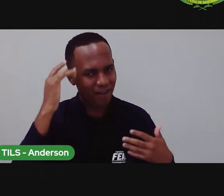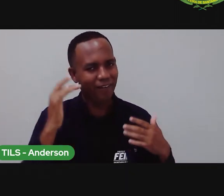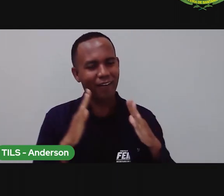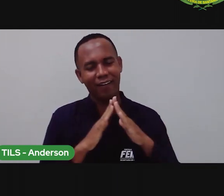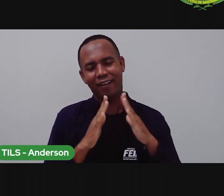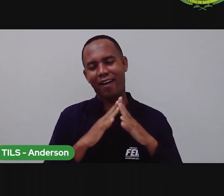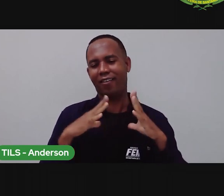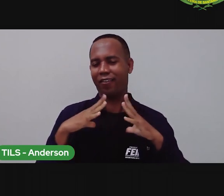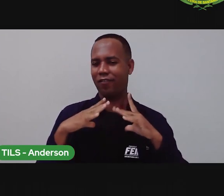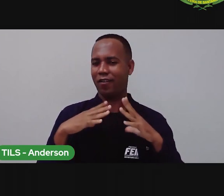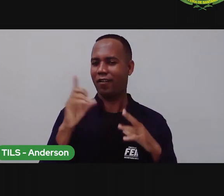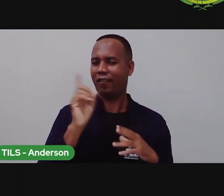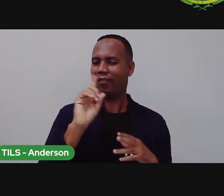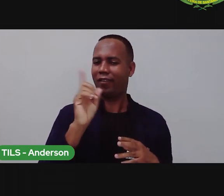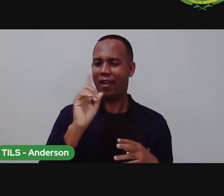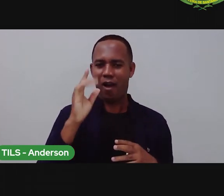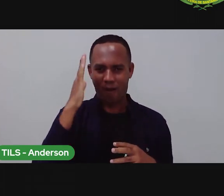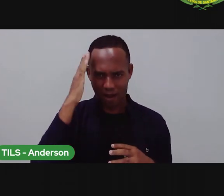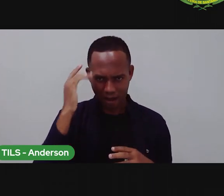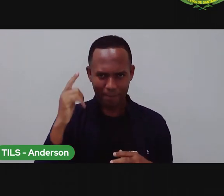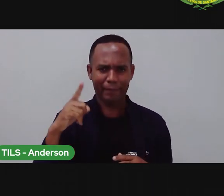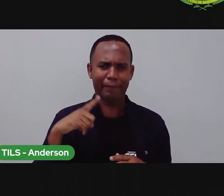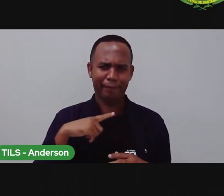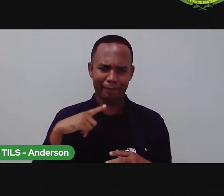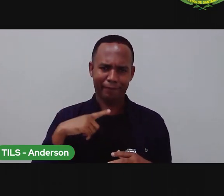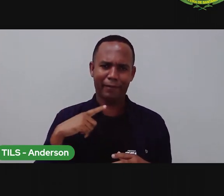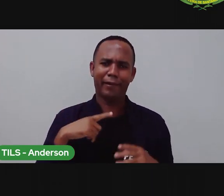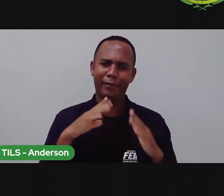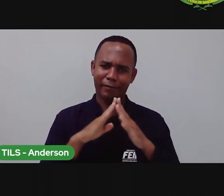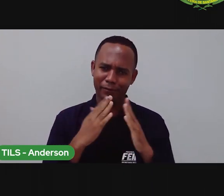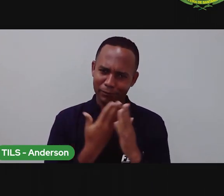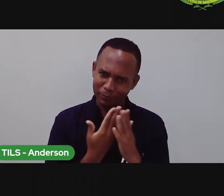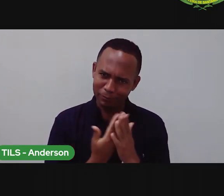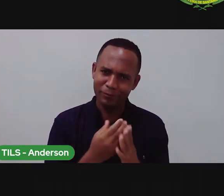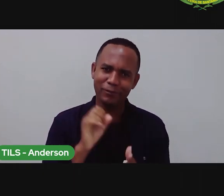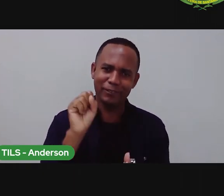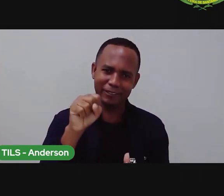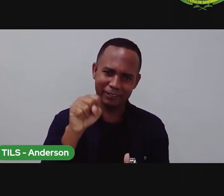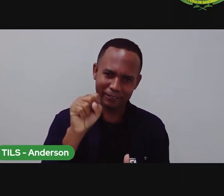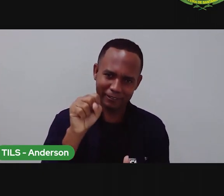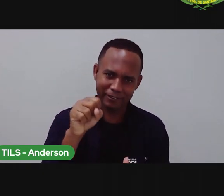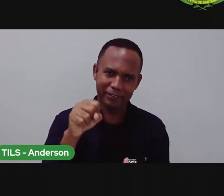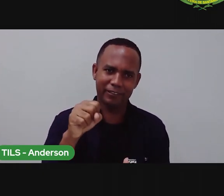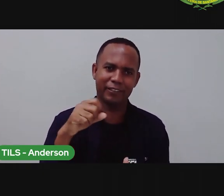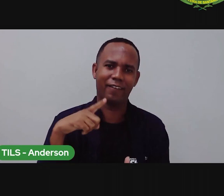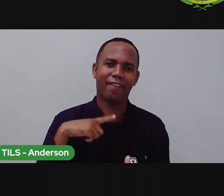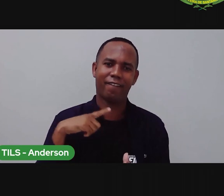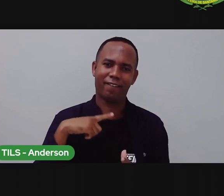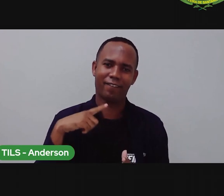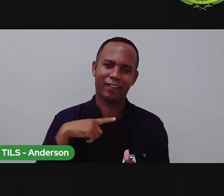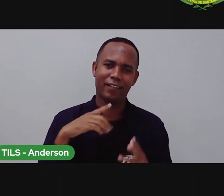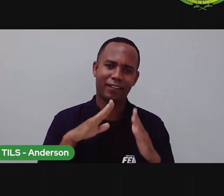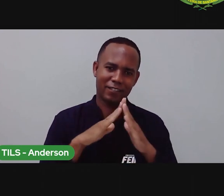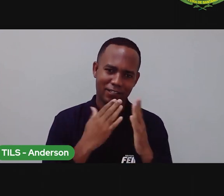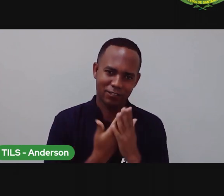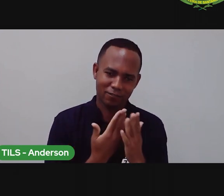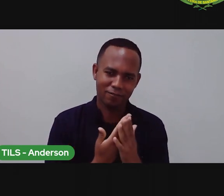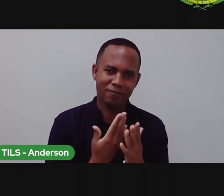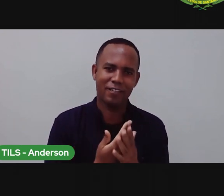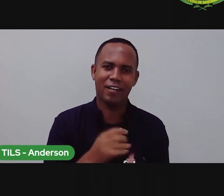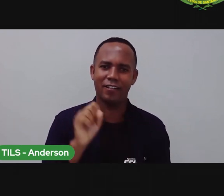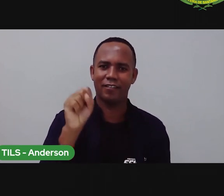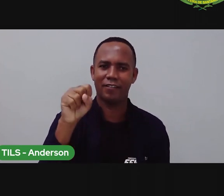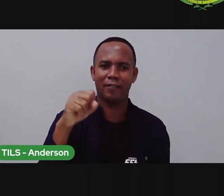aula! Mas amanhã tem aula sim, Anderson, viu? Tem que estudar, rapazinho!